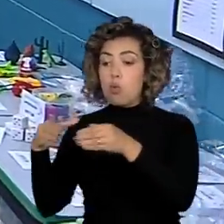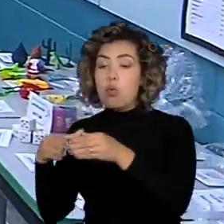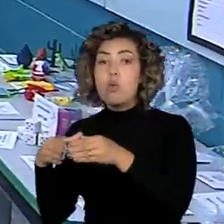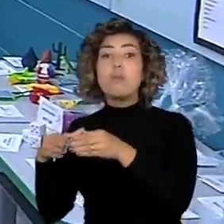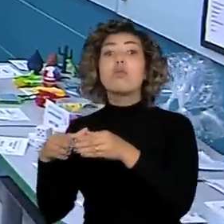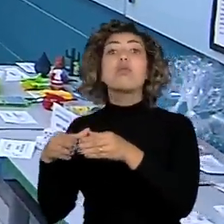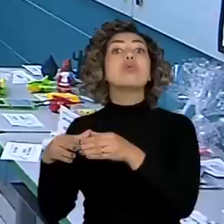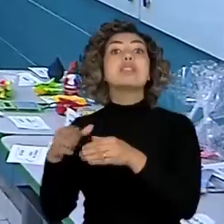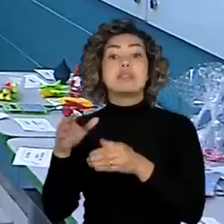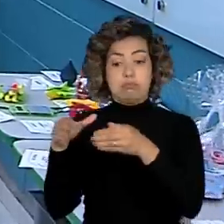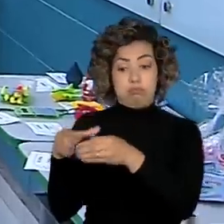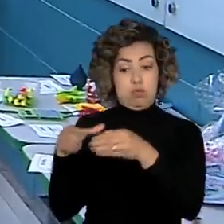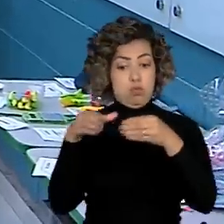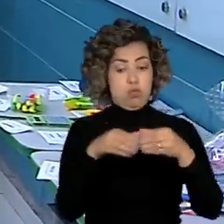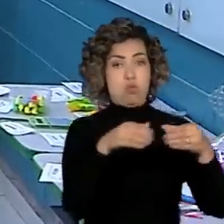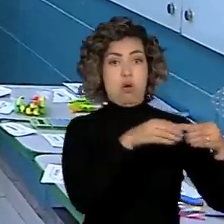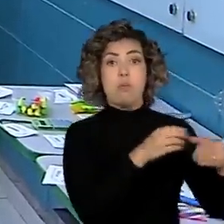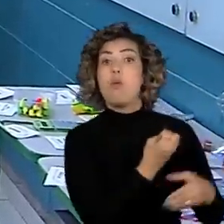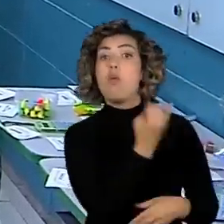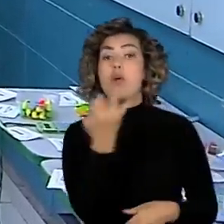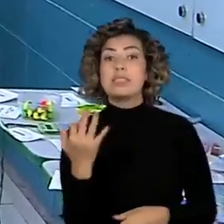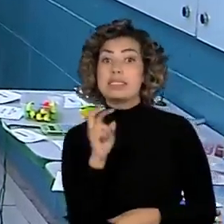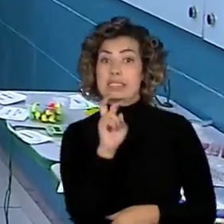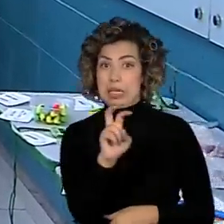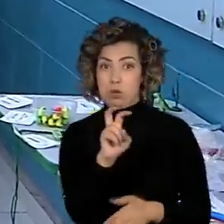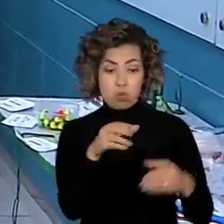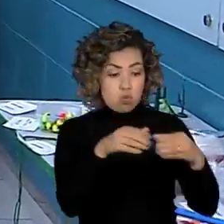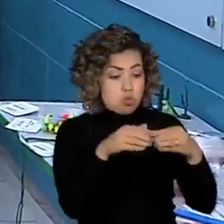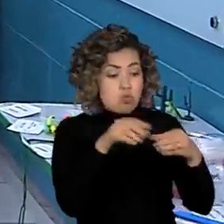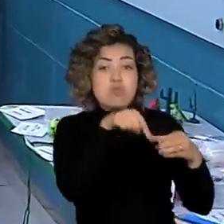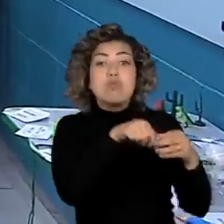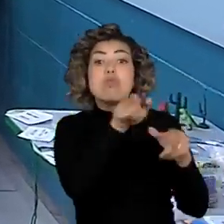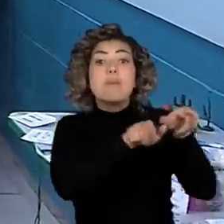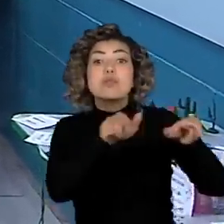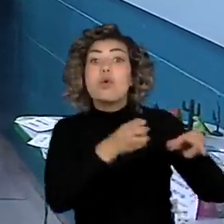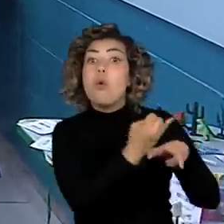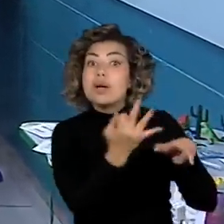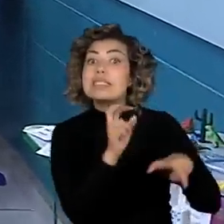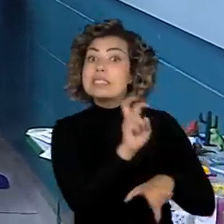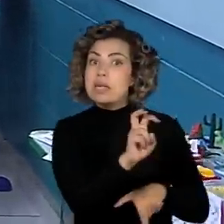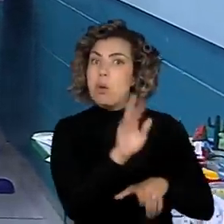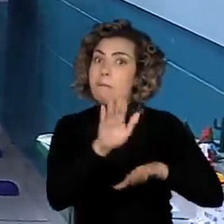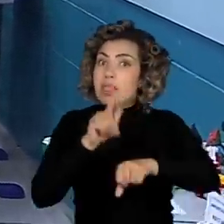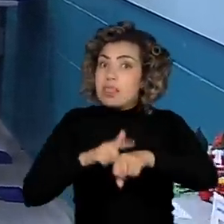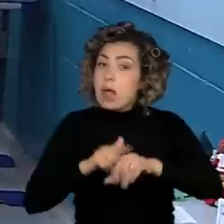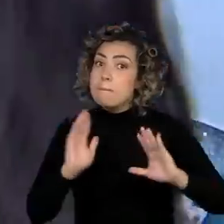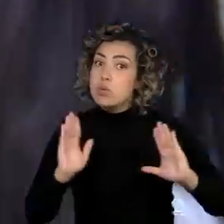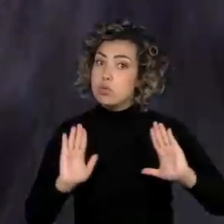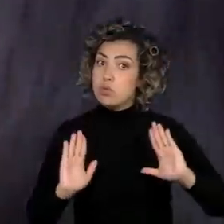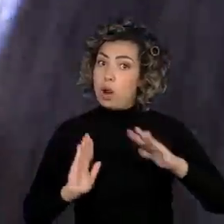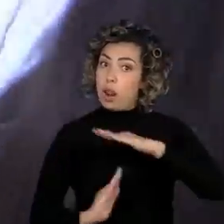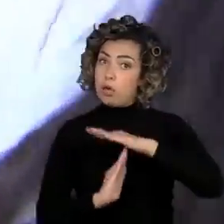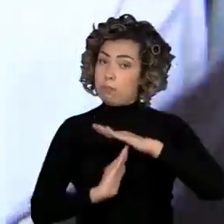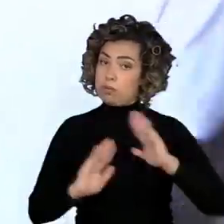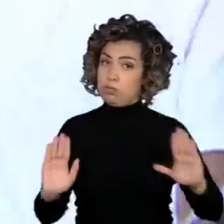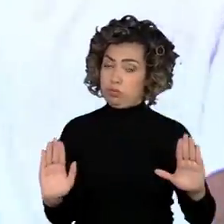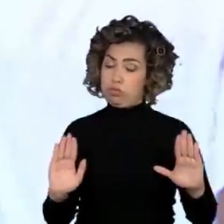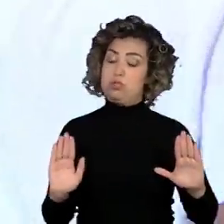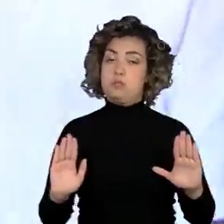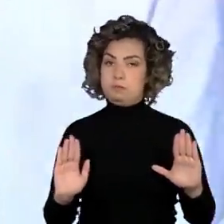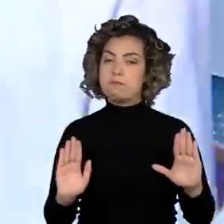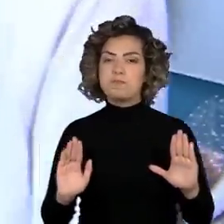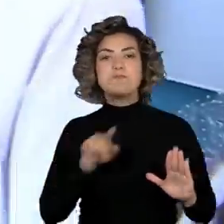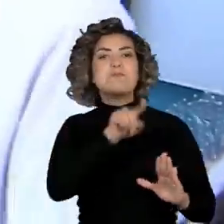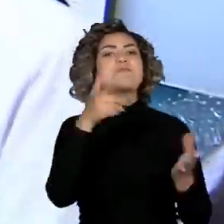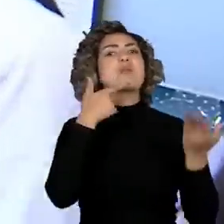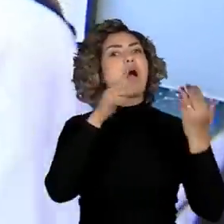com cinco alunos cada, que tem um tempo estimado pra fazer as compras e pagar aqui no caixa. Os alunos